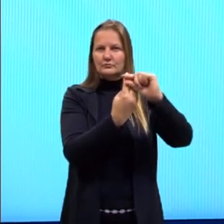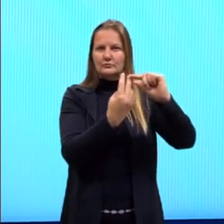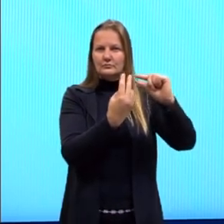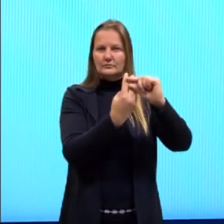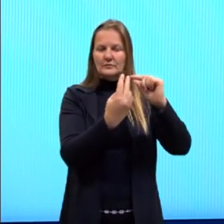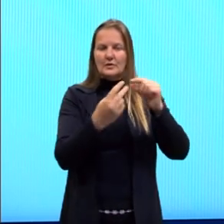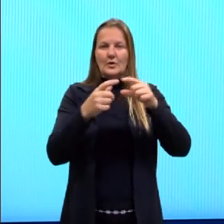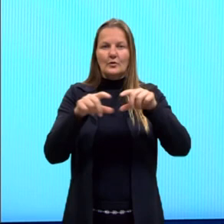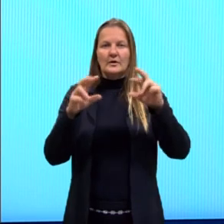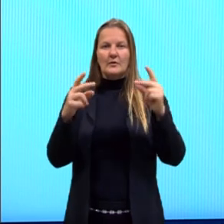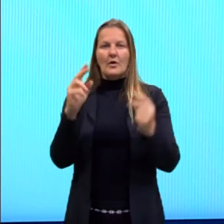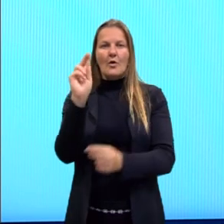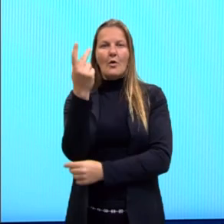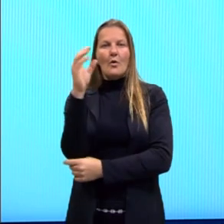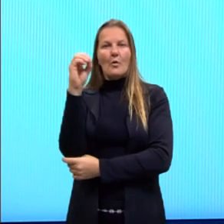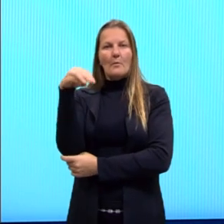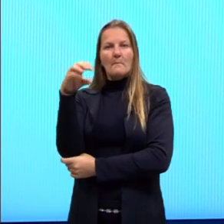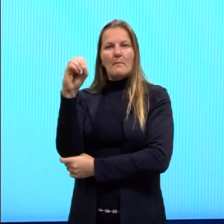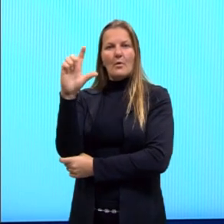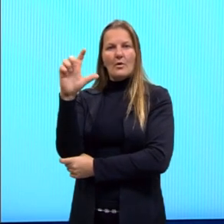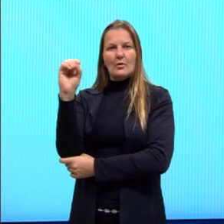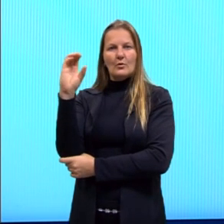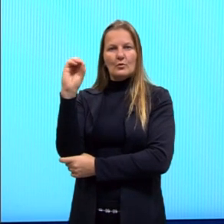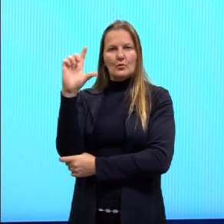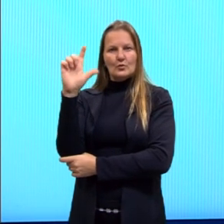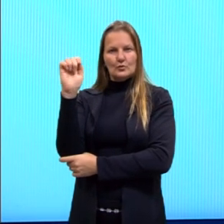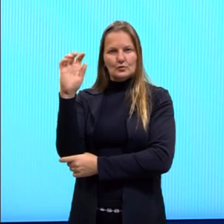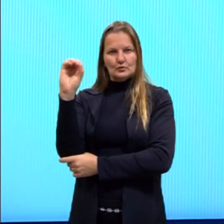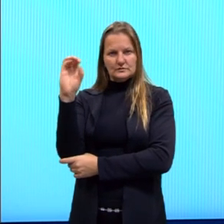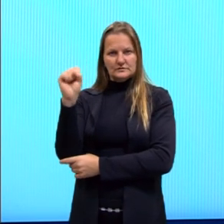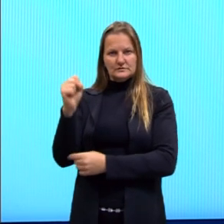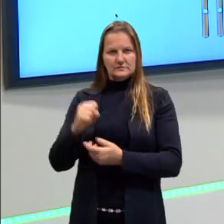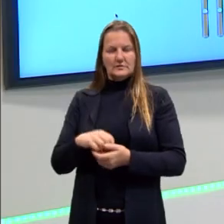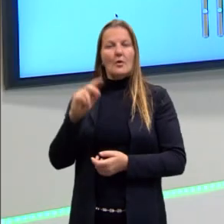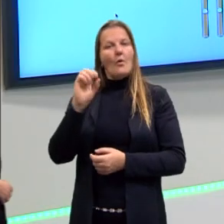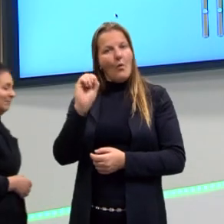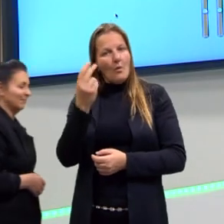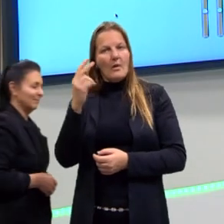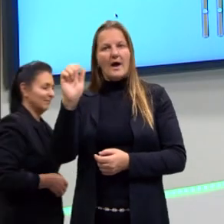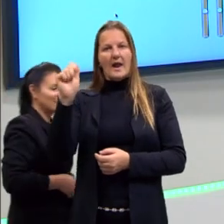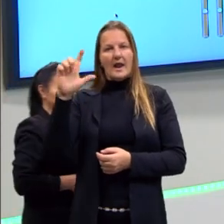que ocupam o mesmo local. Então, são genes alelos.